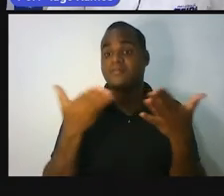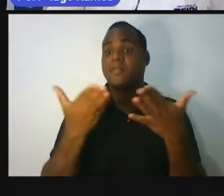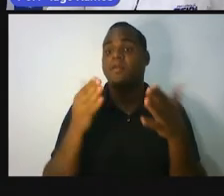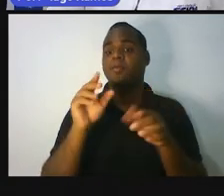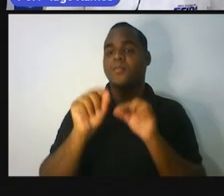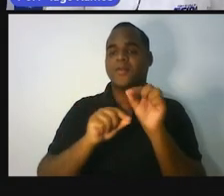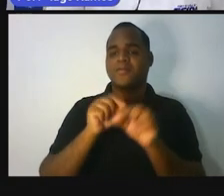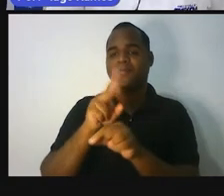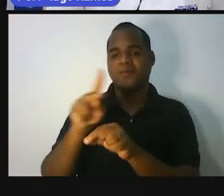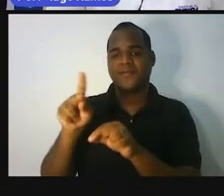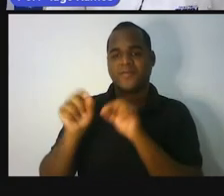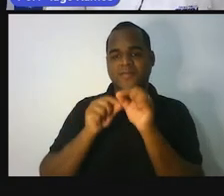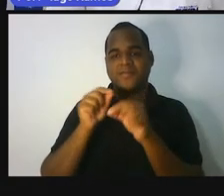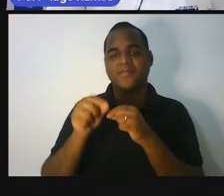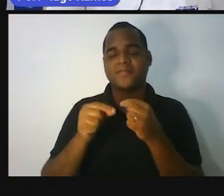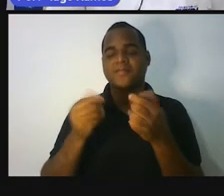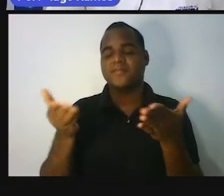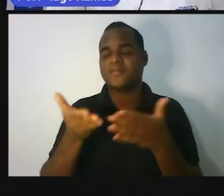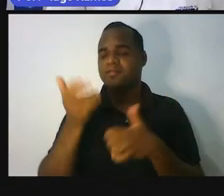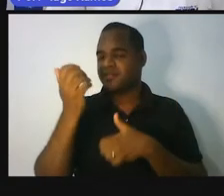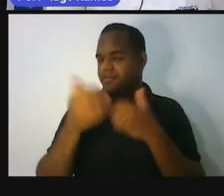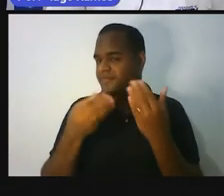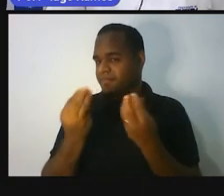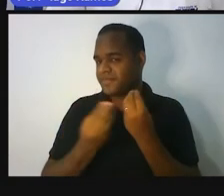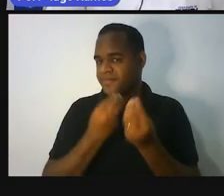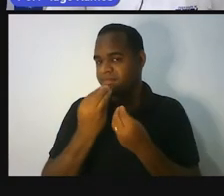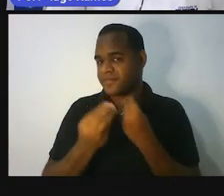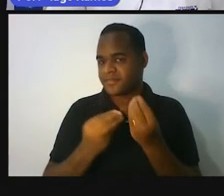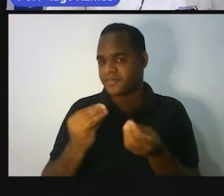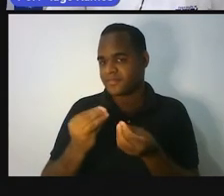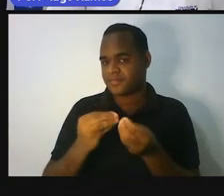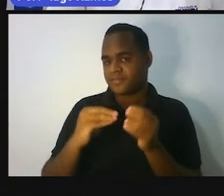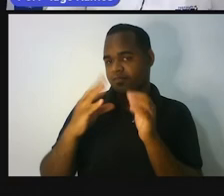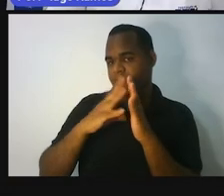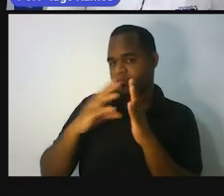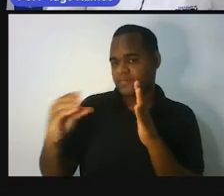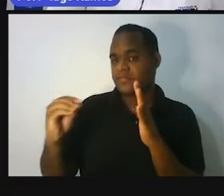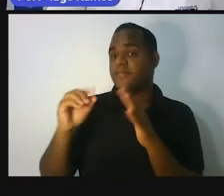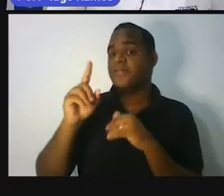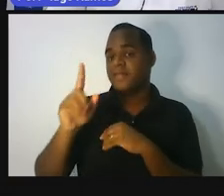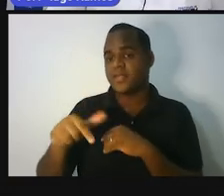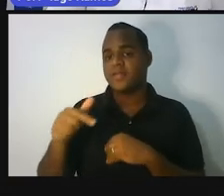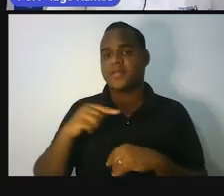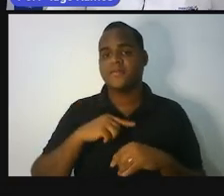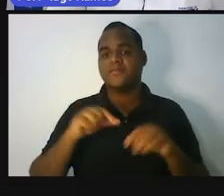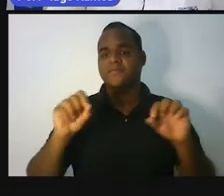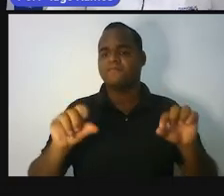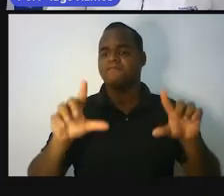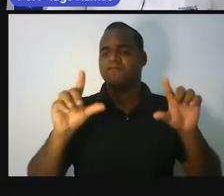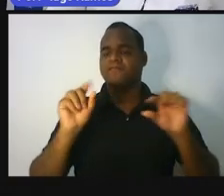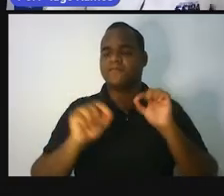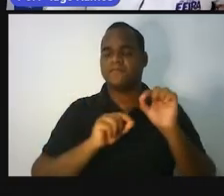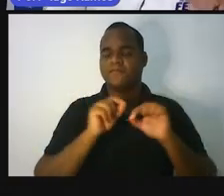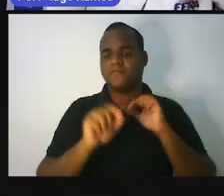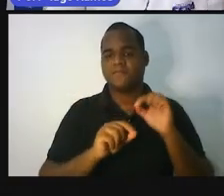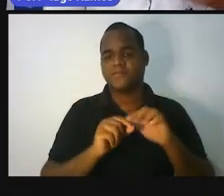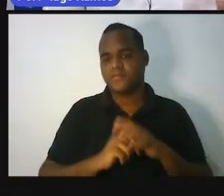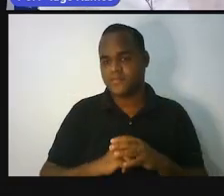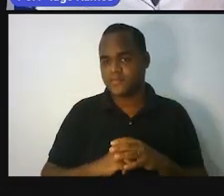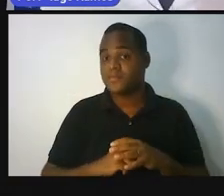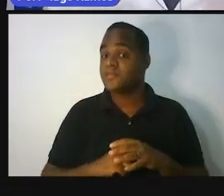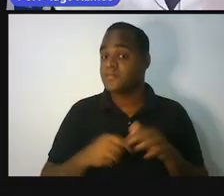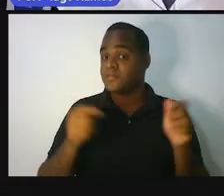professor, o que é que a gente faz com esse print, com essa tabela que a gente tem aqui? Bom, aí agora você vai